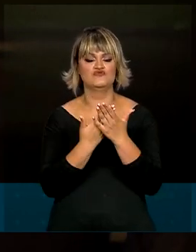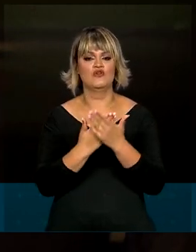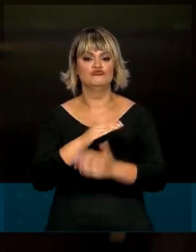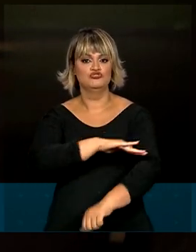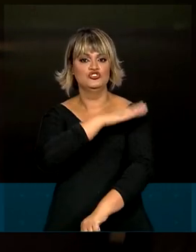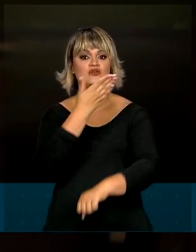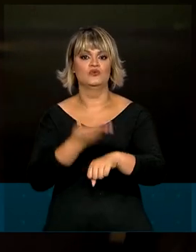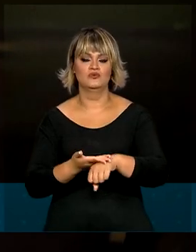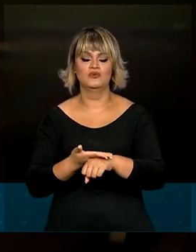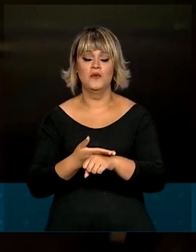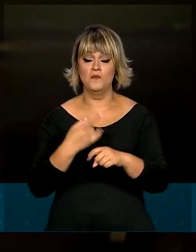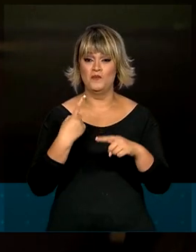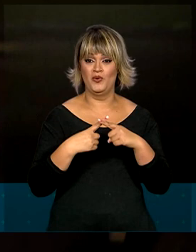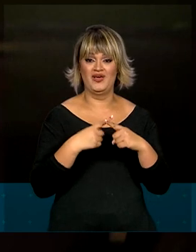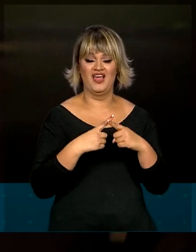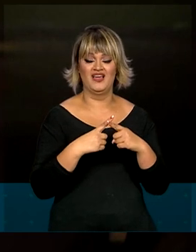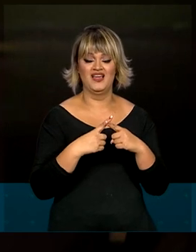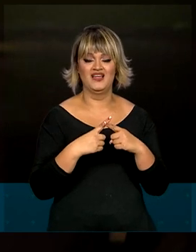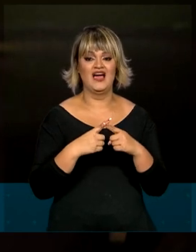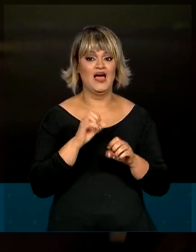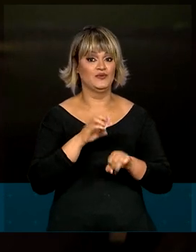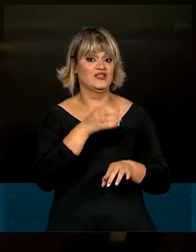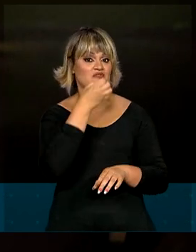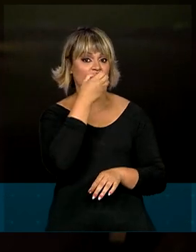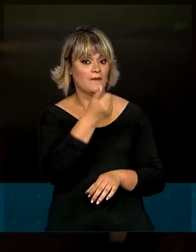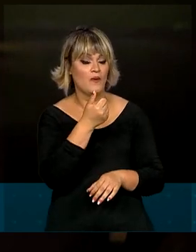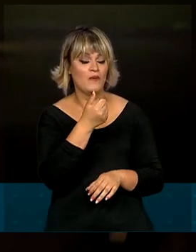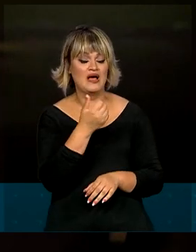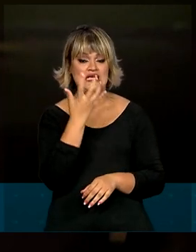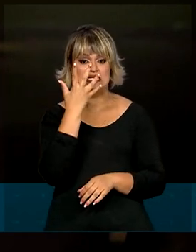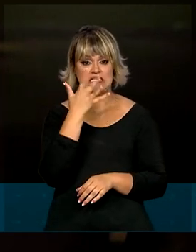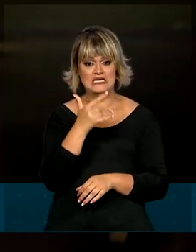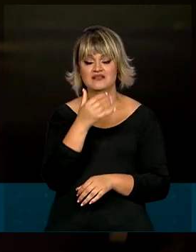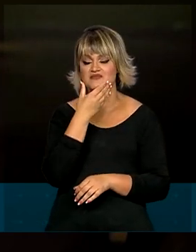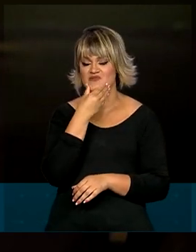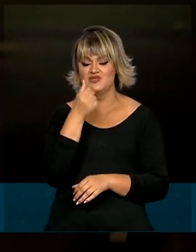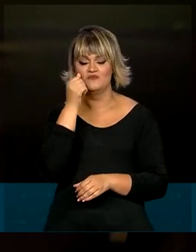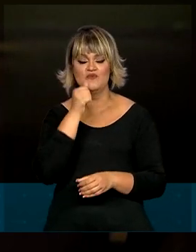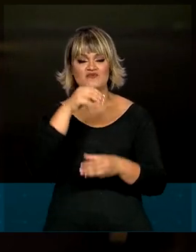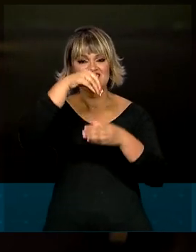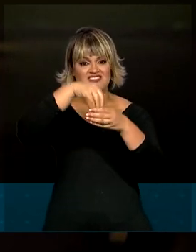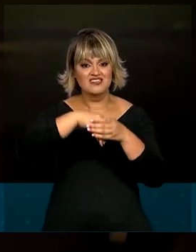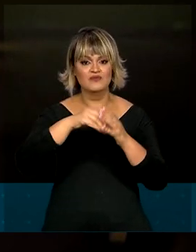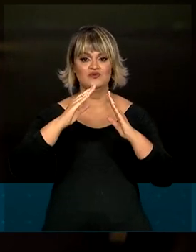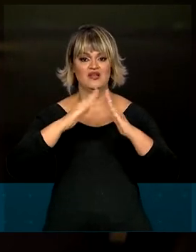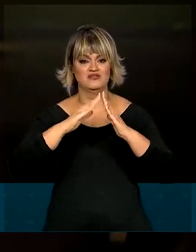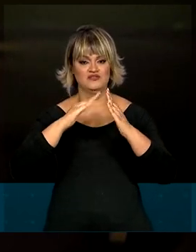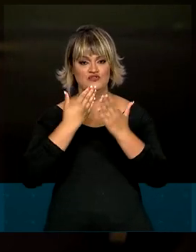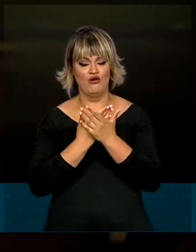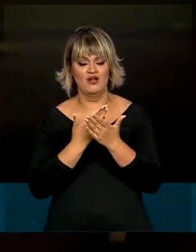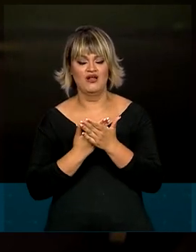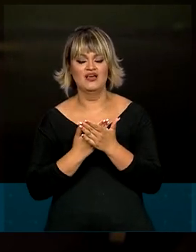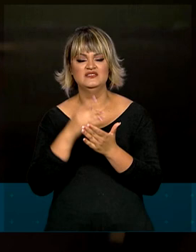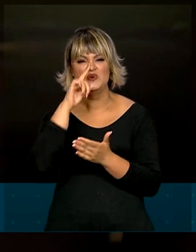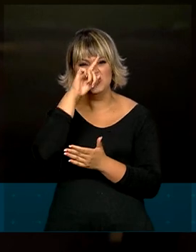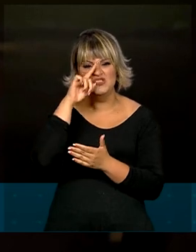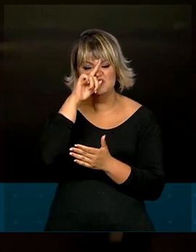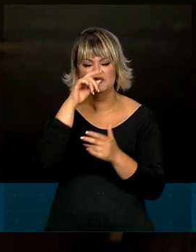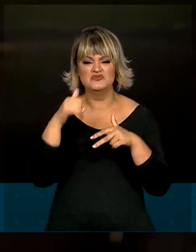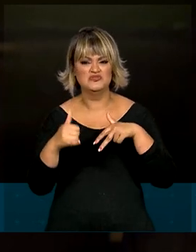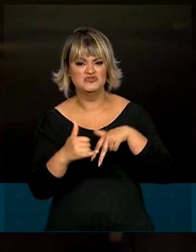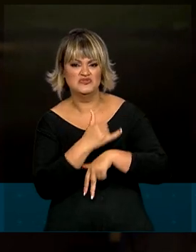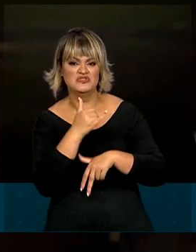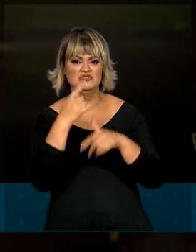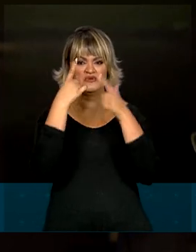porque além de cuidar melhor da educação, a gente vai ter como resultado menos violência e menos vítima na rua,